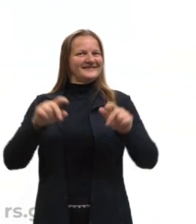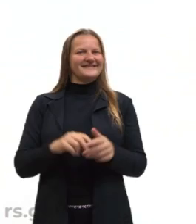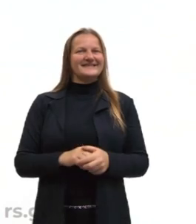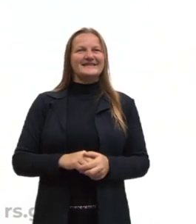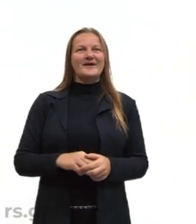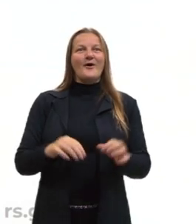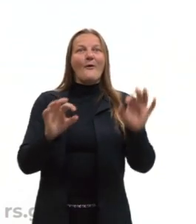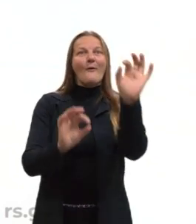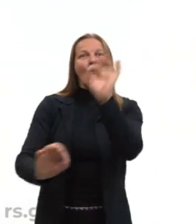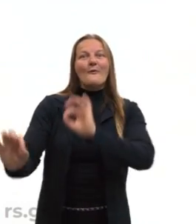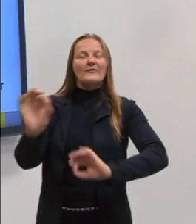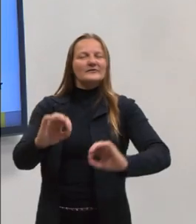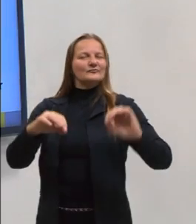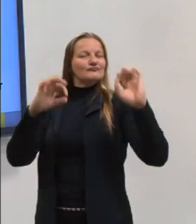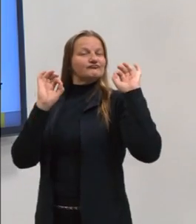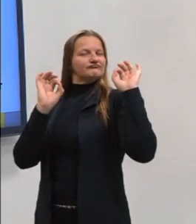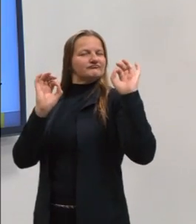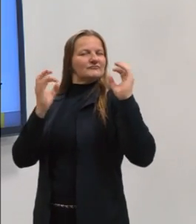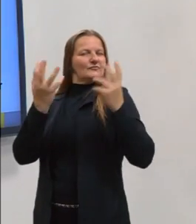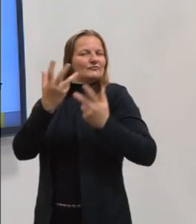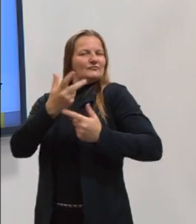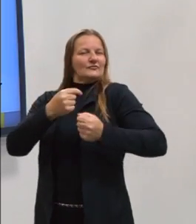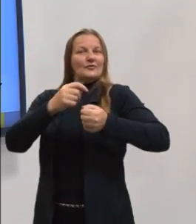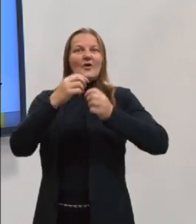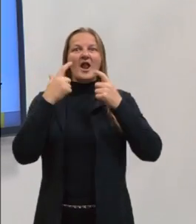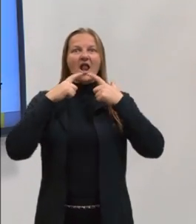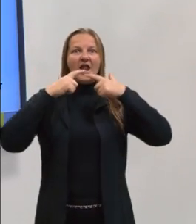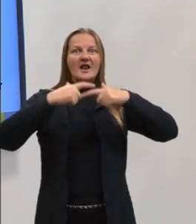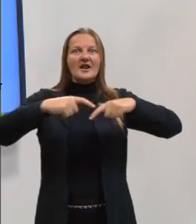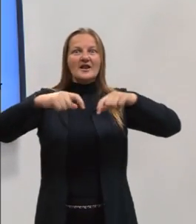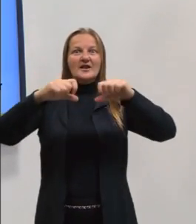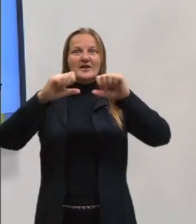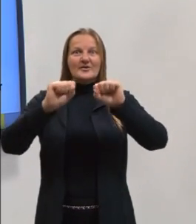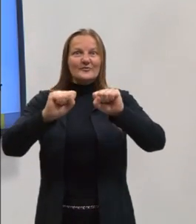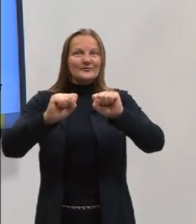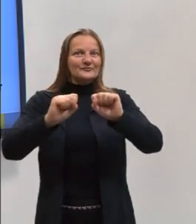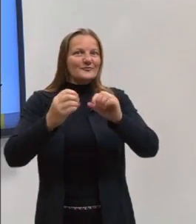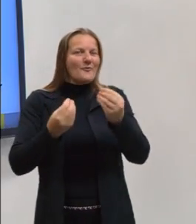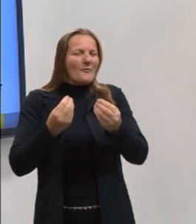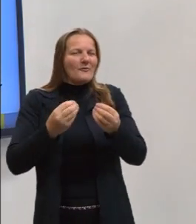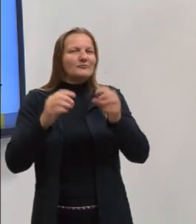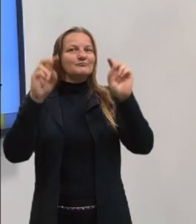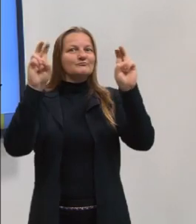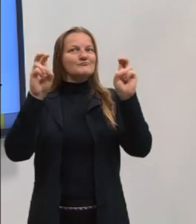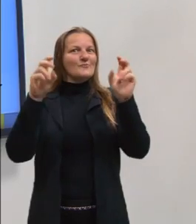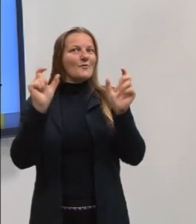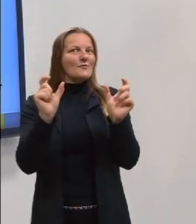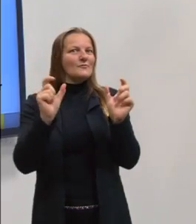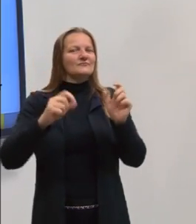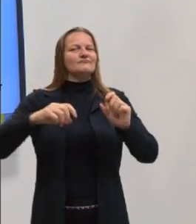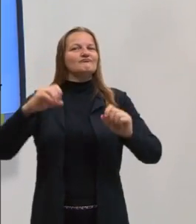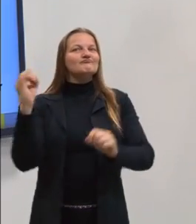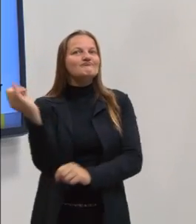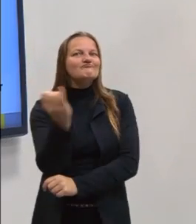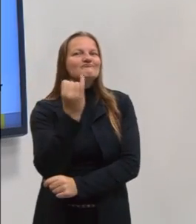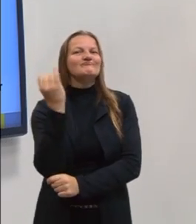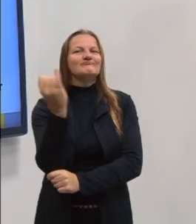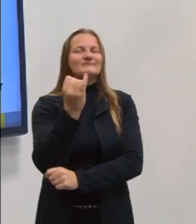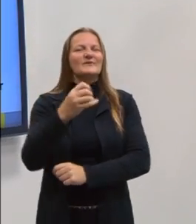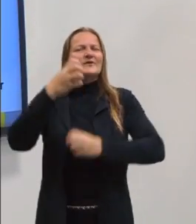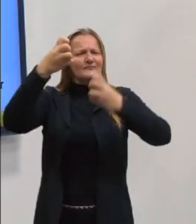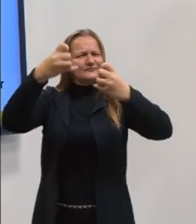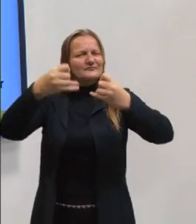montando um look linguístico. Os termos essenciais. Vocês já vão entender sobre o que se fala isso.